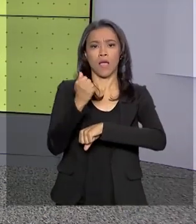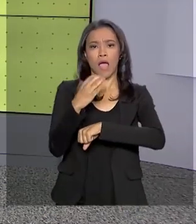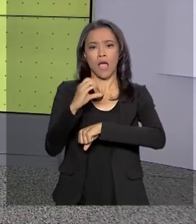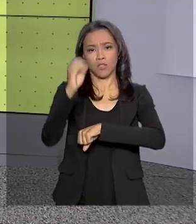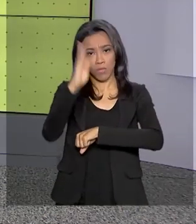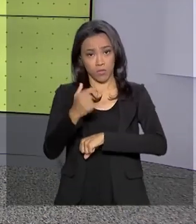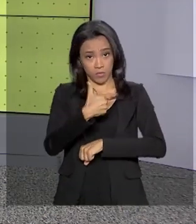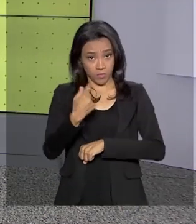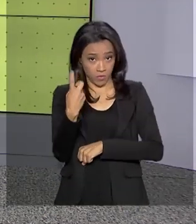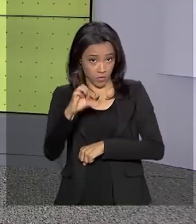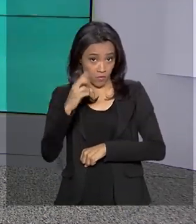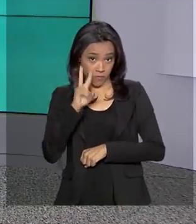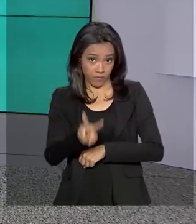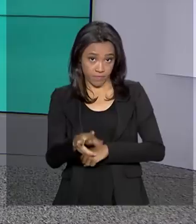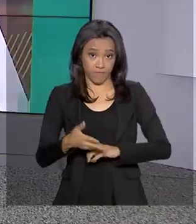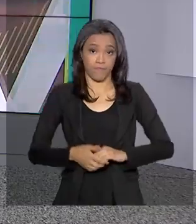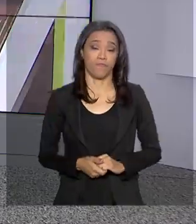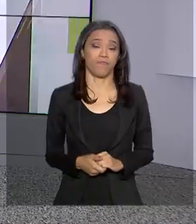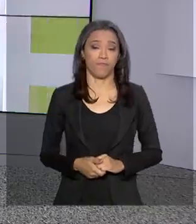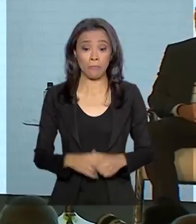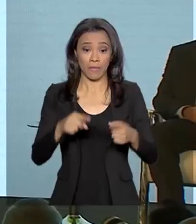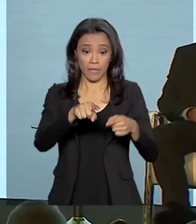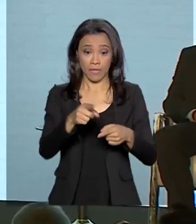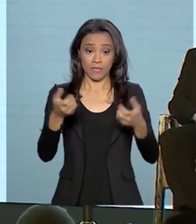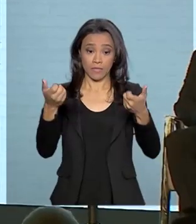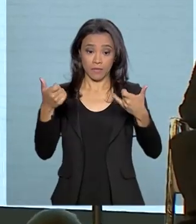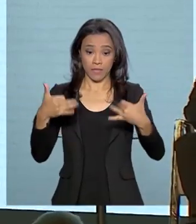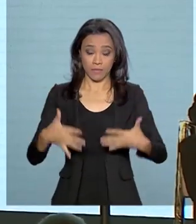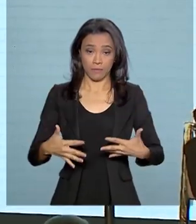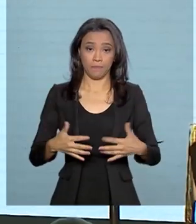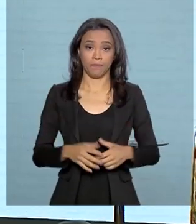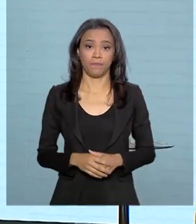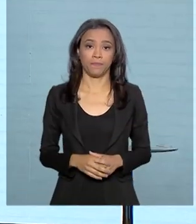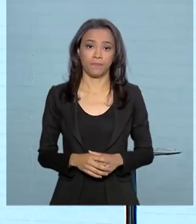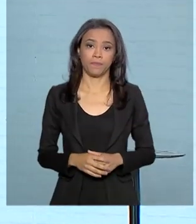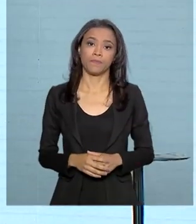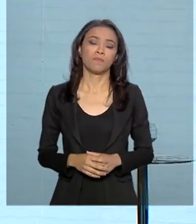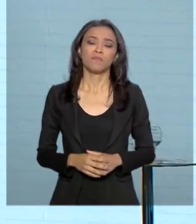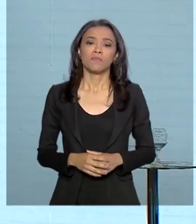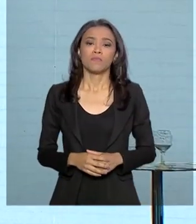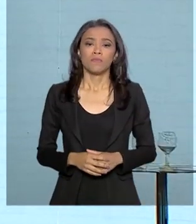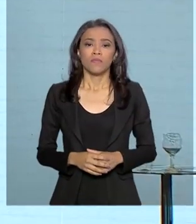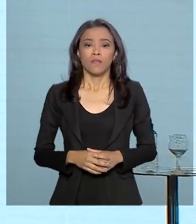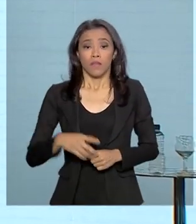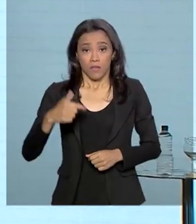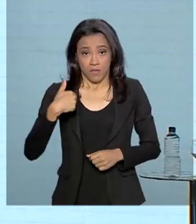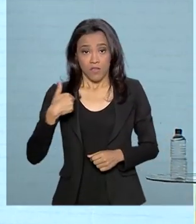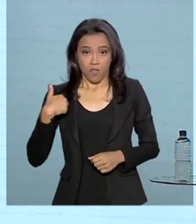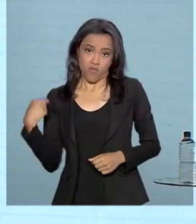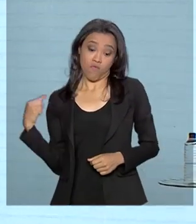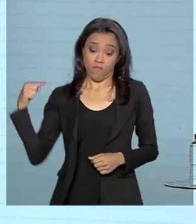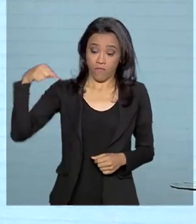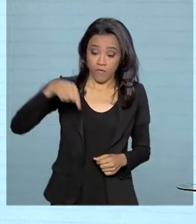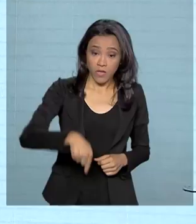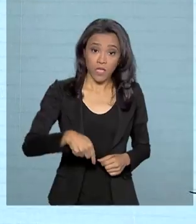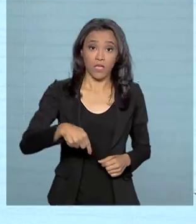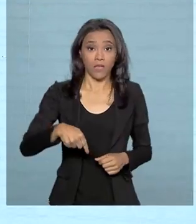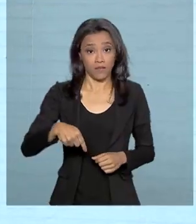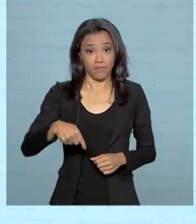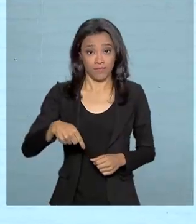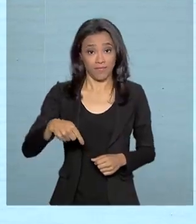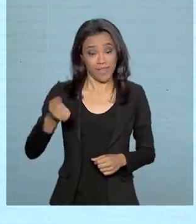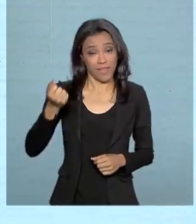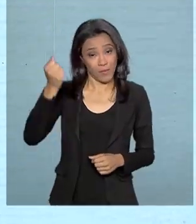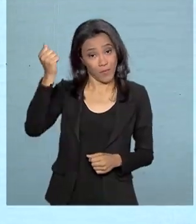Vamos ver como foi. Me disse que eu havia dito para ele, antes das eleições, que eu estaria em Brasília ou na praia. Até